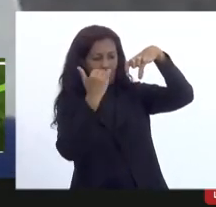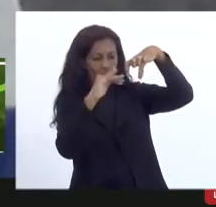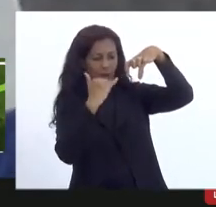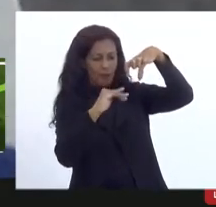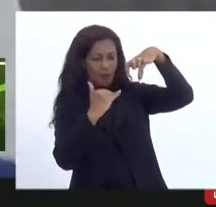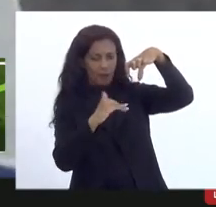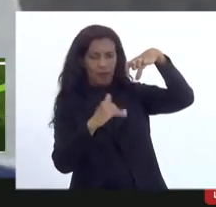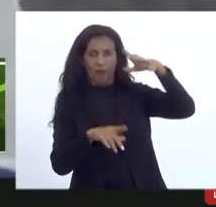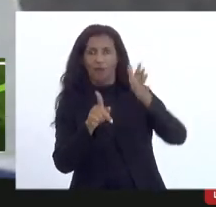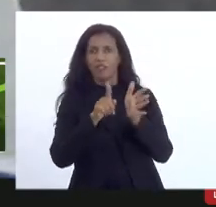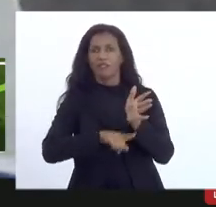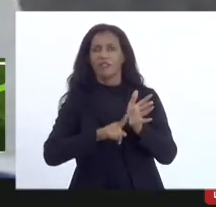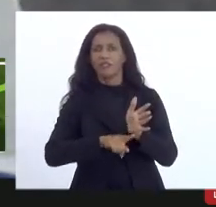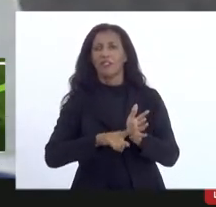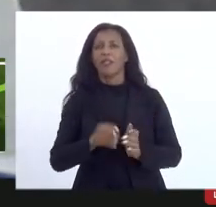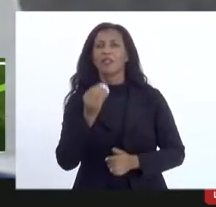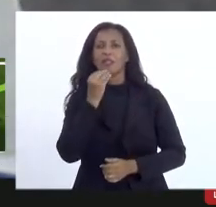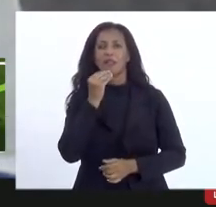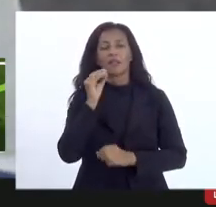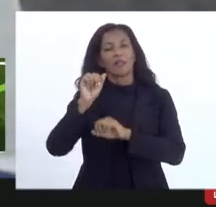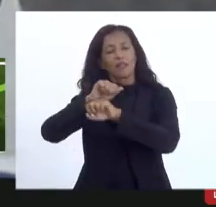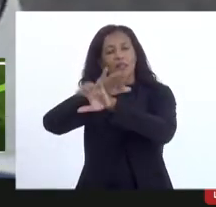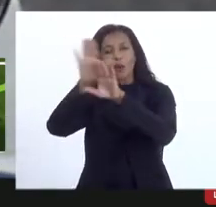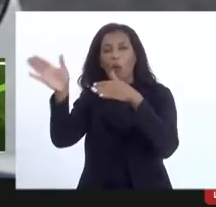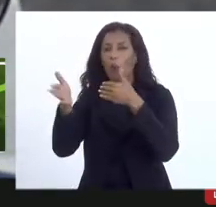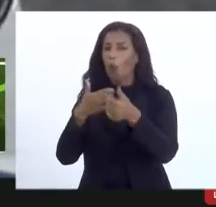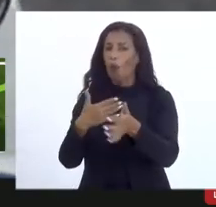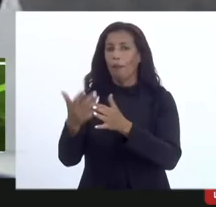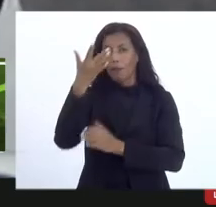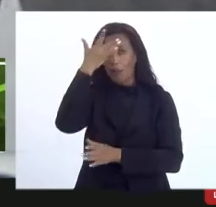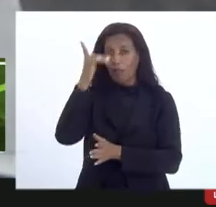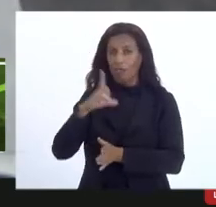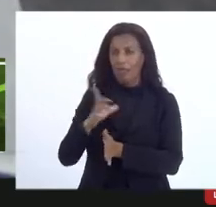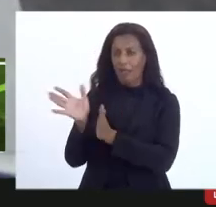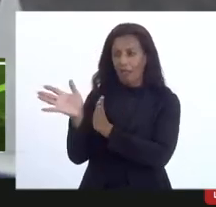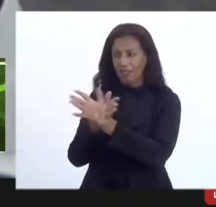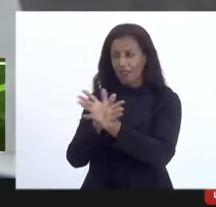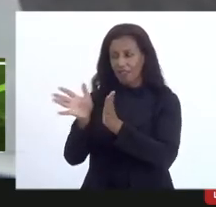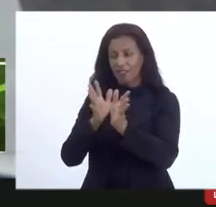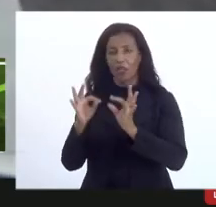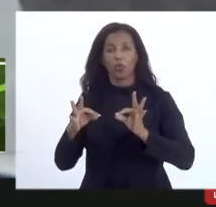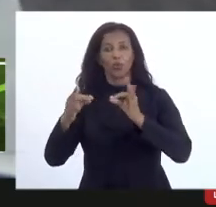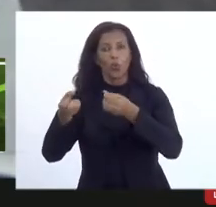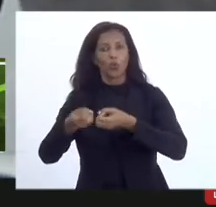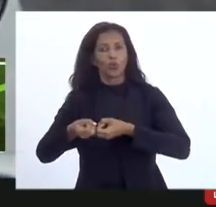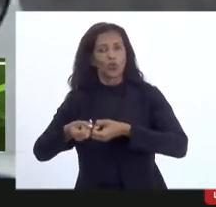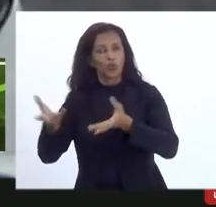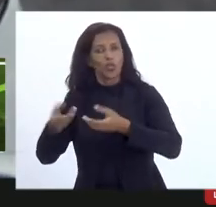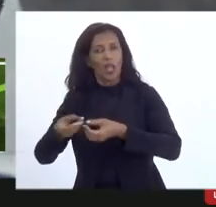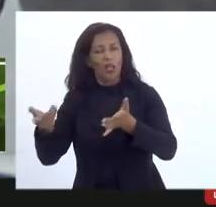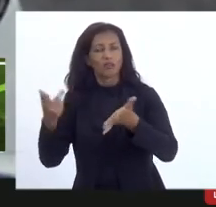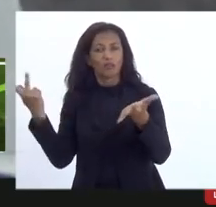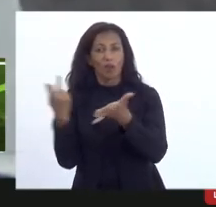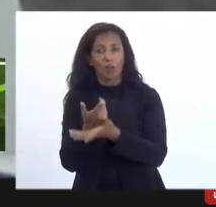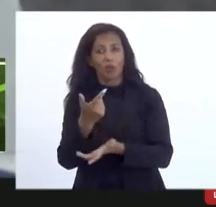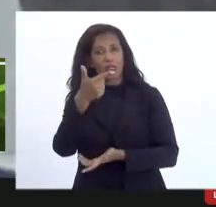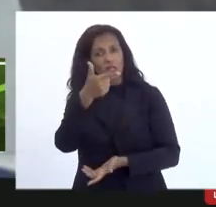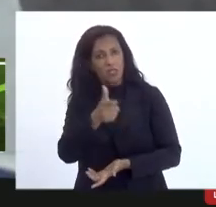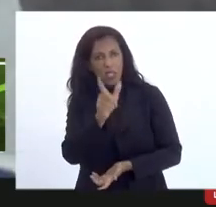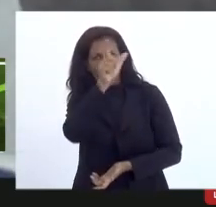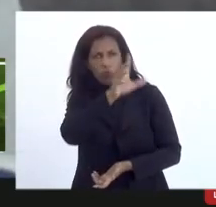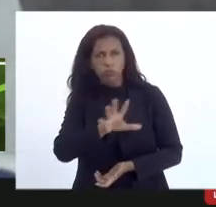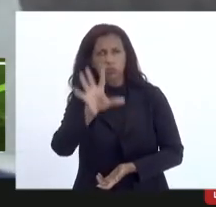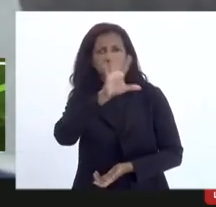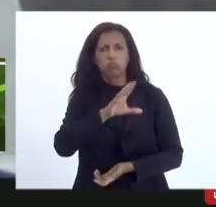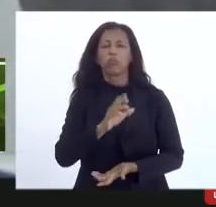aí existe a transparência qualquer um tem acesso e verifica olha todos os gastos que aconteceram em cenografia tudo que foi gasto todos